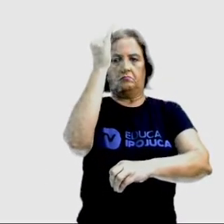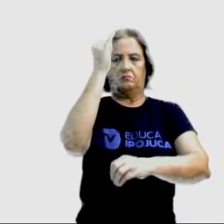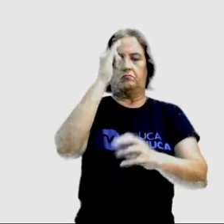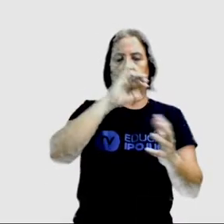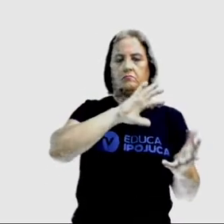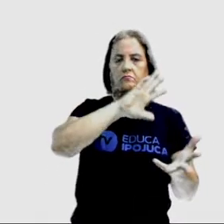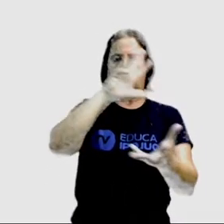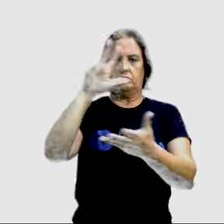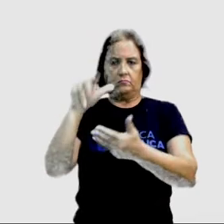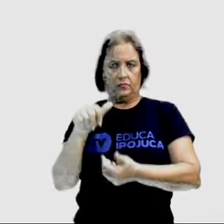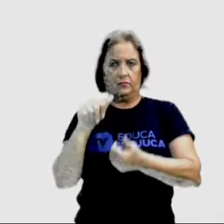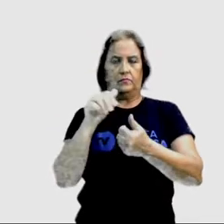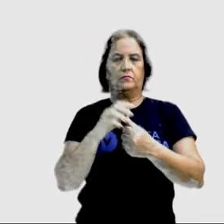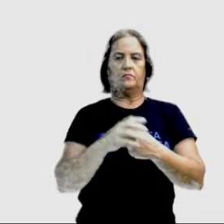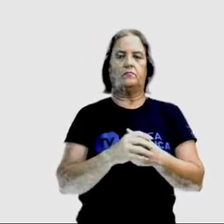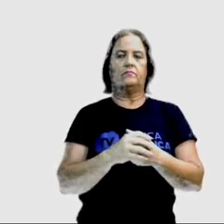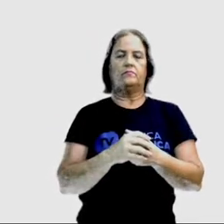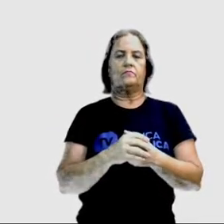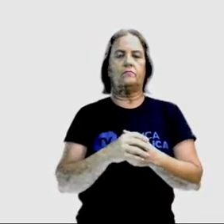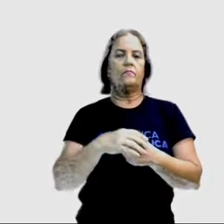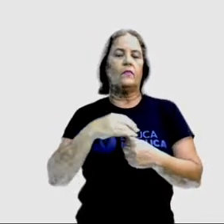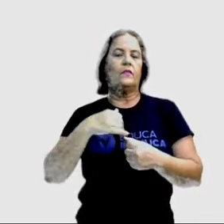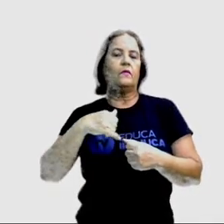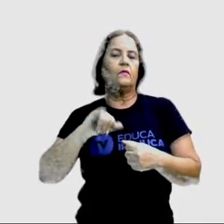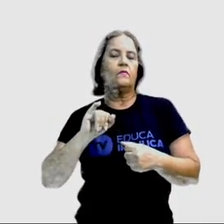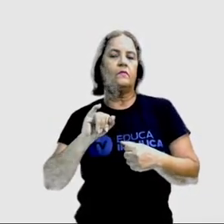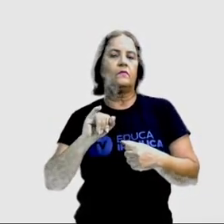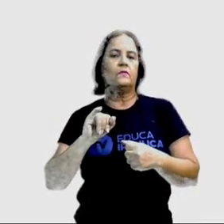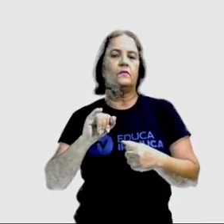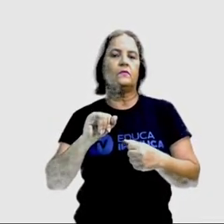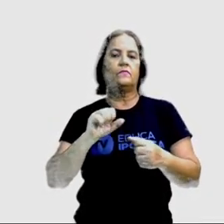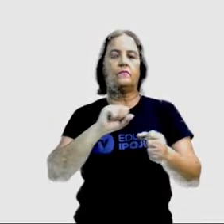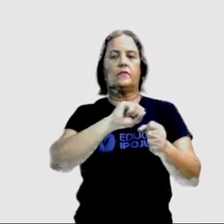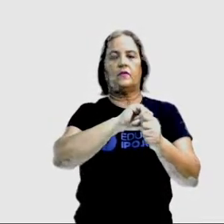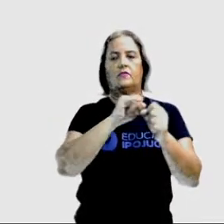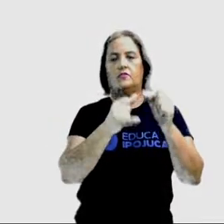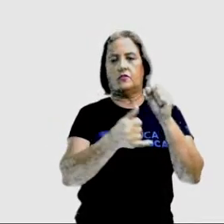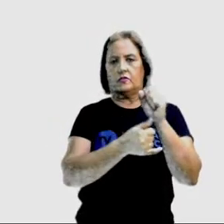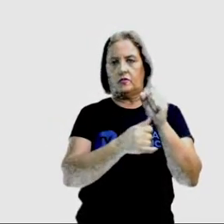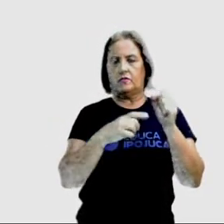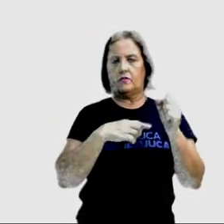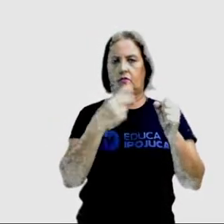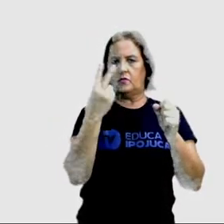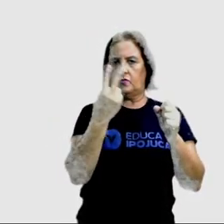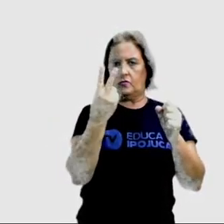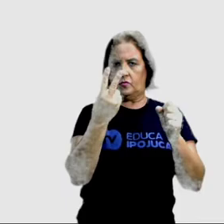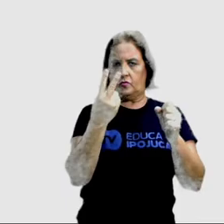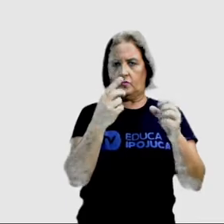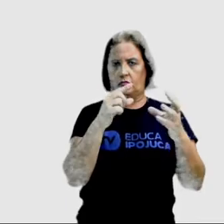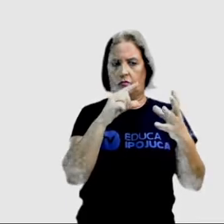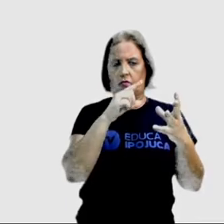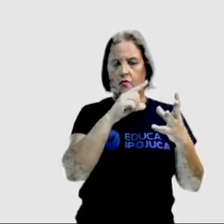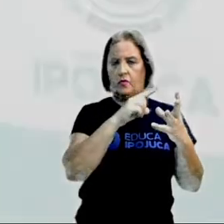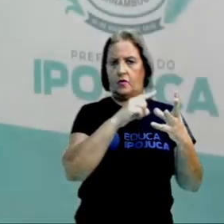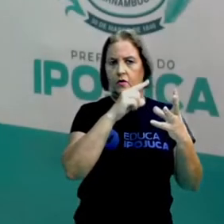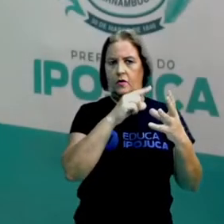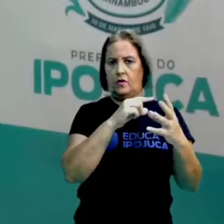agora. Se o adjetivo, ele tem duas sílabas. E vejam só. Ele terminar em Y